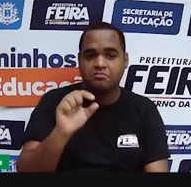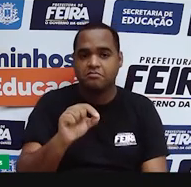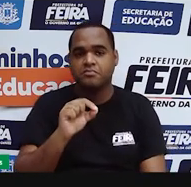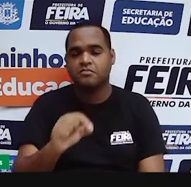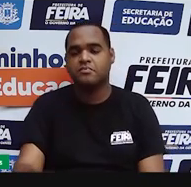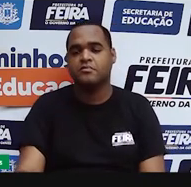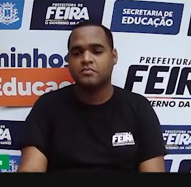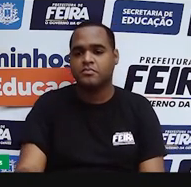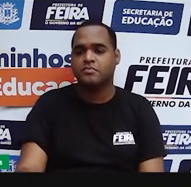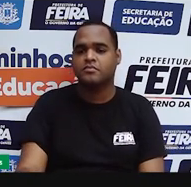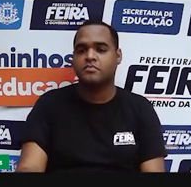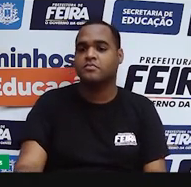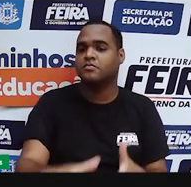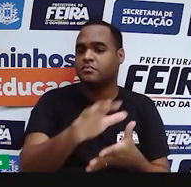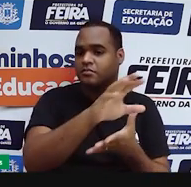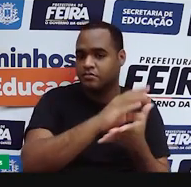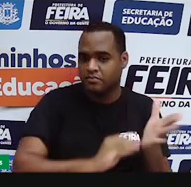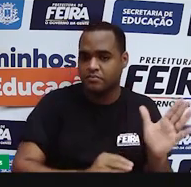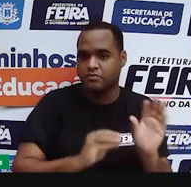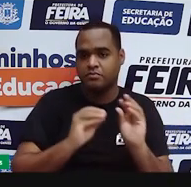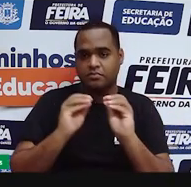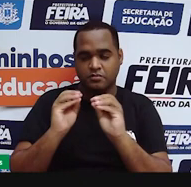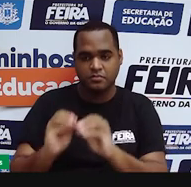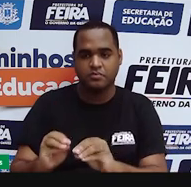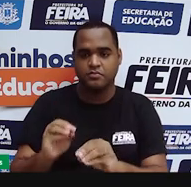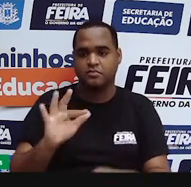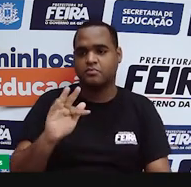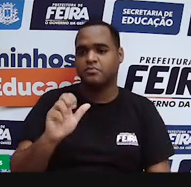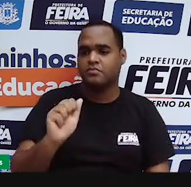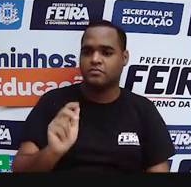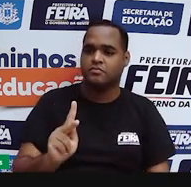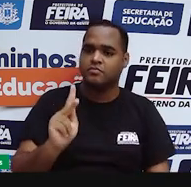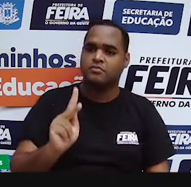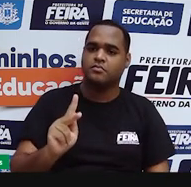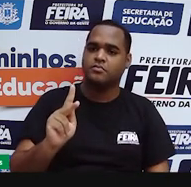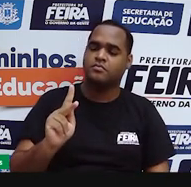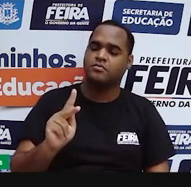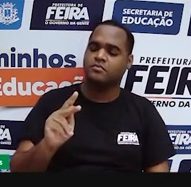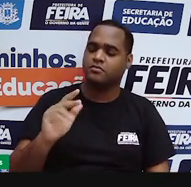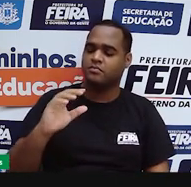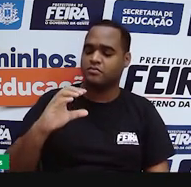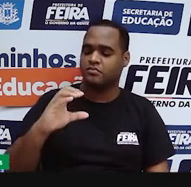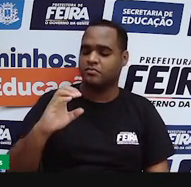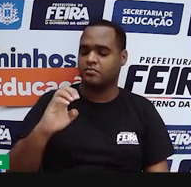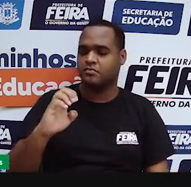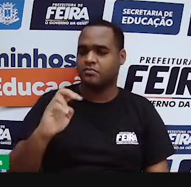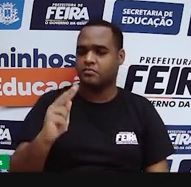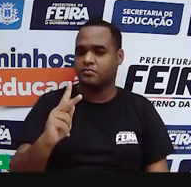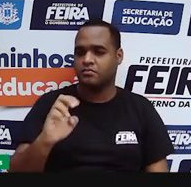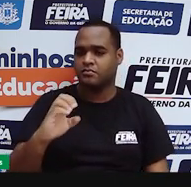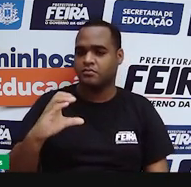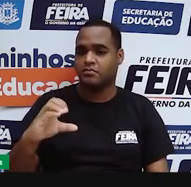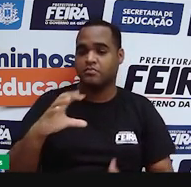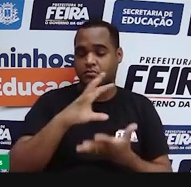Copiei. Vou lá no Fake Check. Vou apagar o que eu escrevi e vou botar aqui o texto.